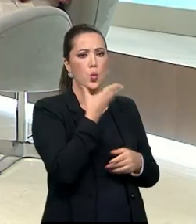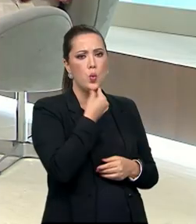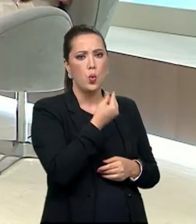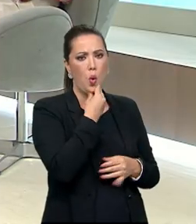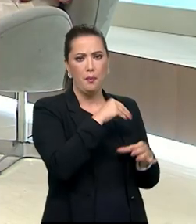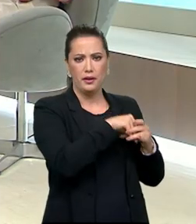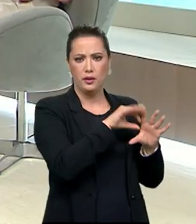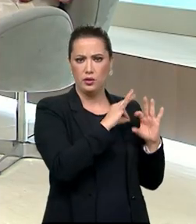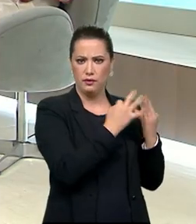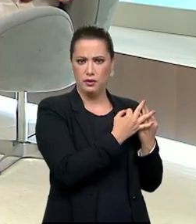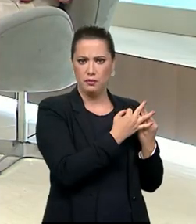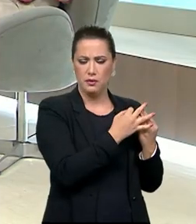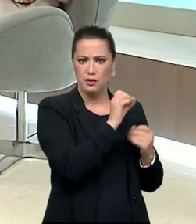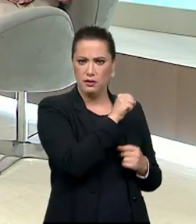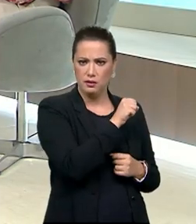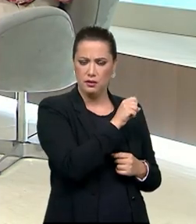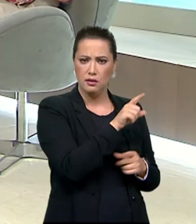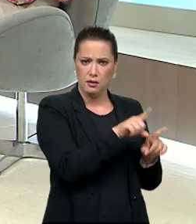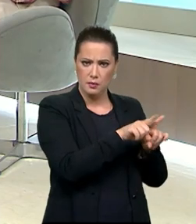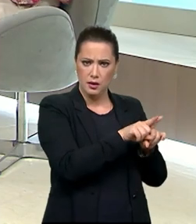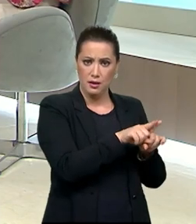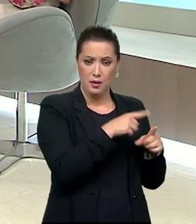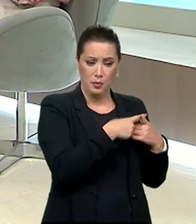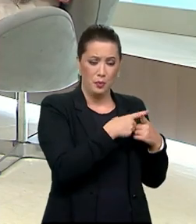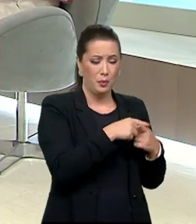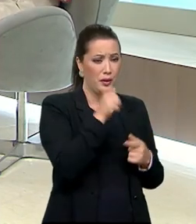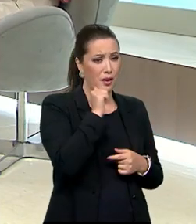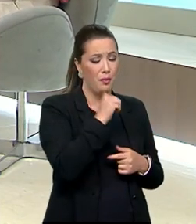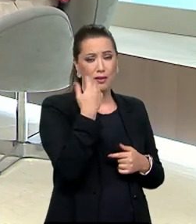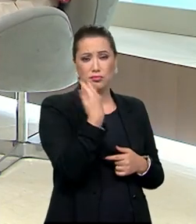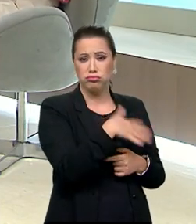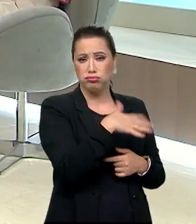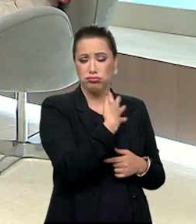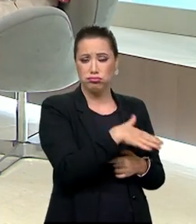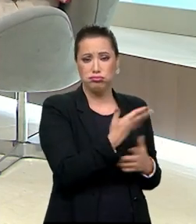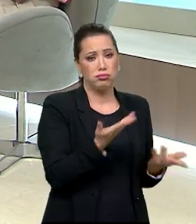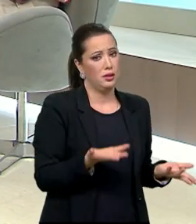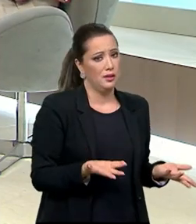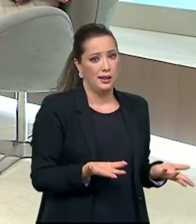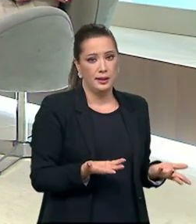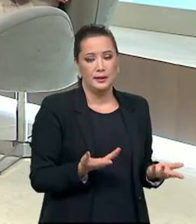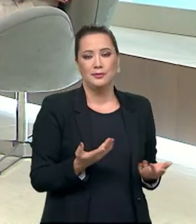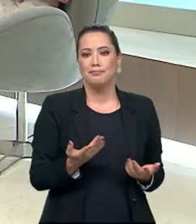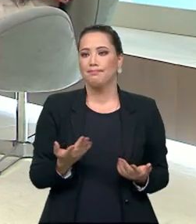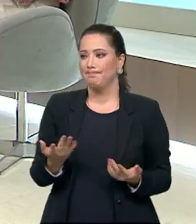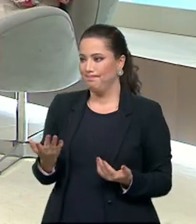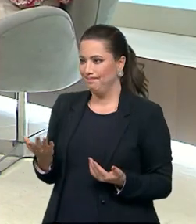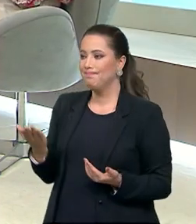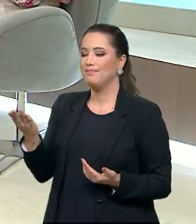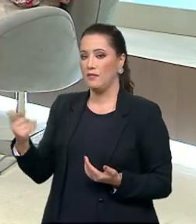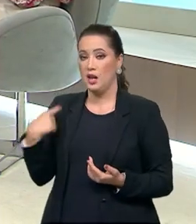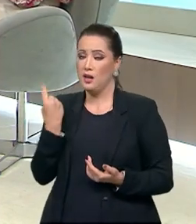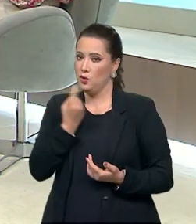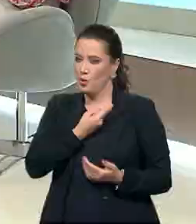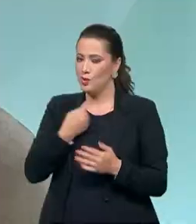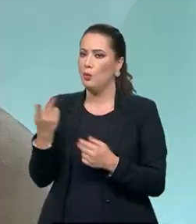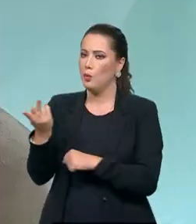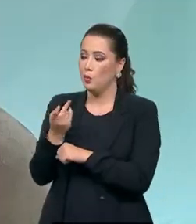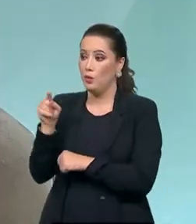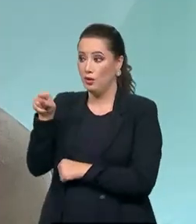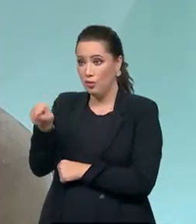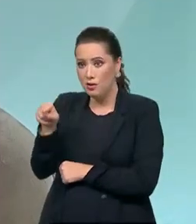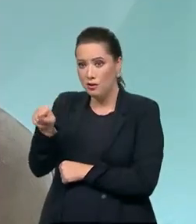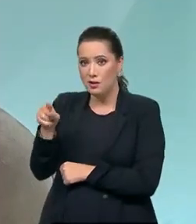mulher é muito sobrecarregada, né? E a mulher também, depois, por isso não é reconhecida no mercado de trabalho. É isso que nós estamos buscando,